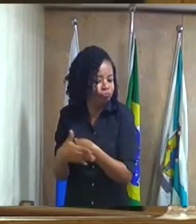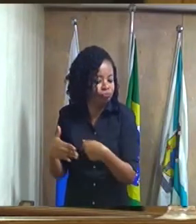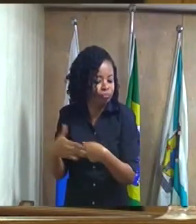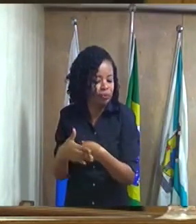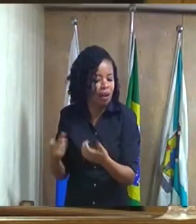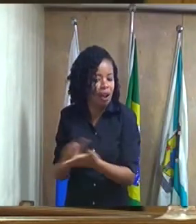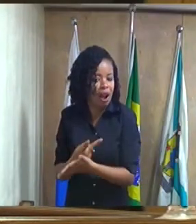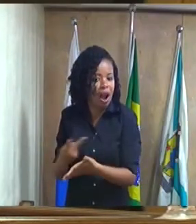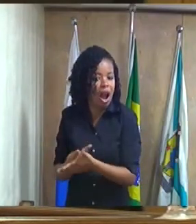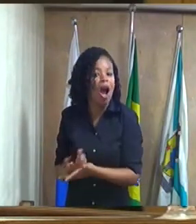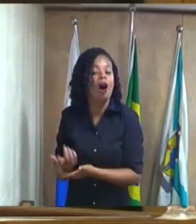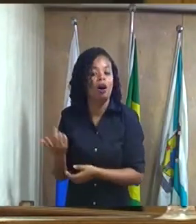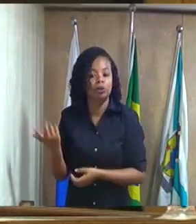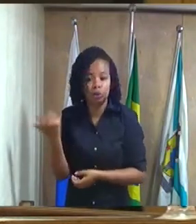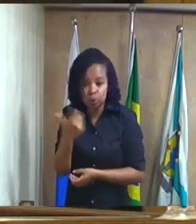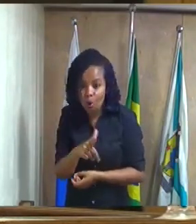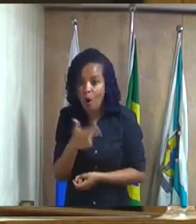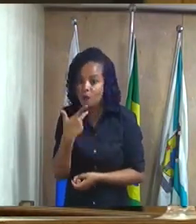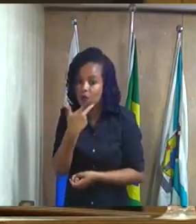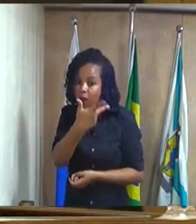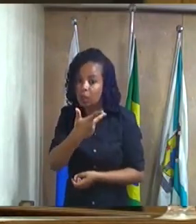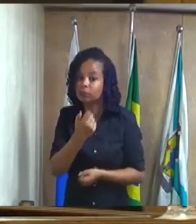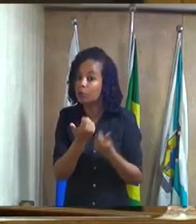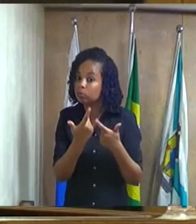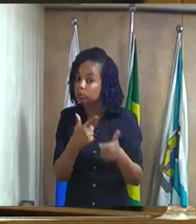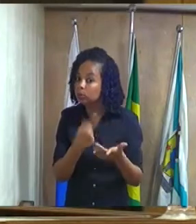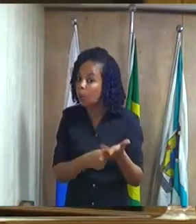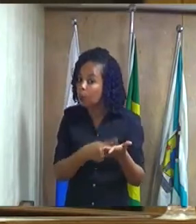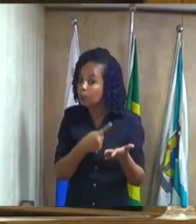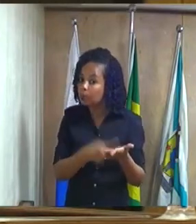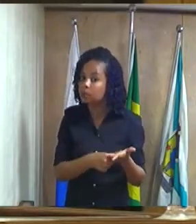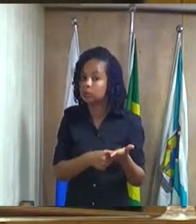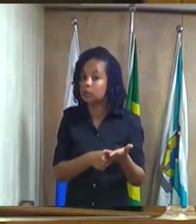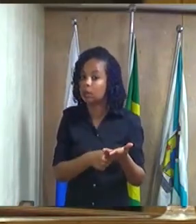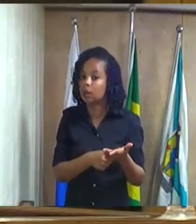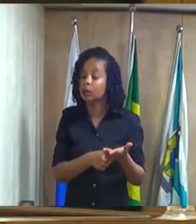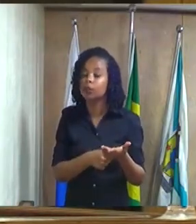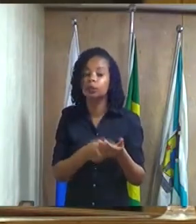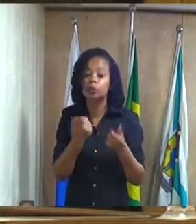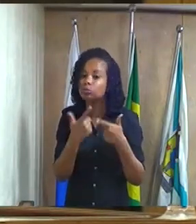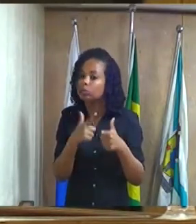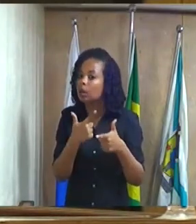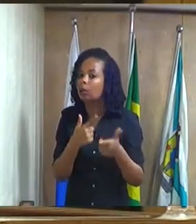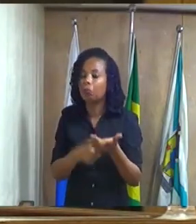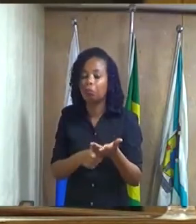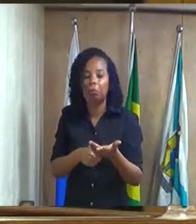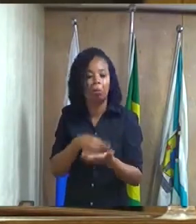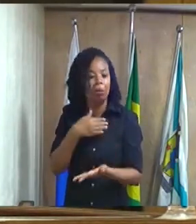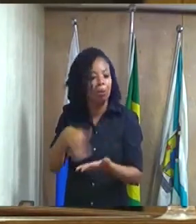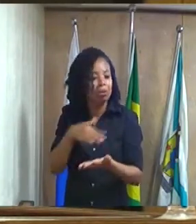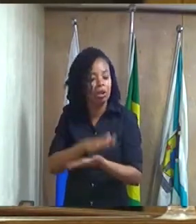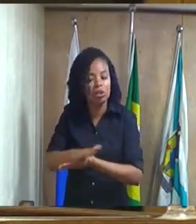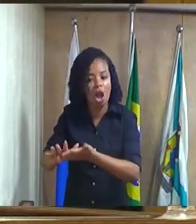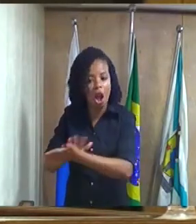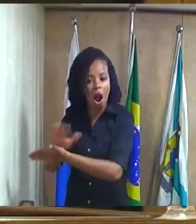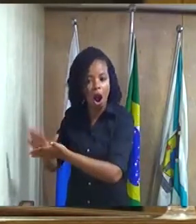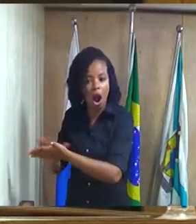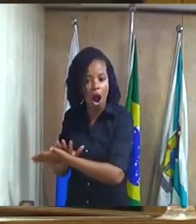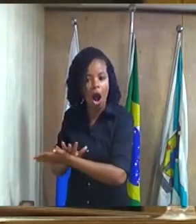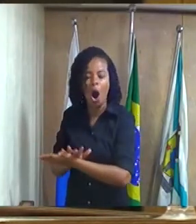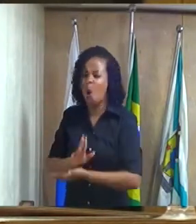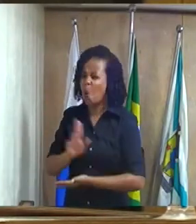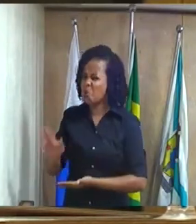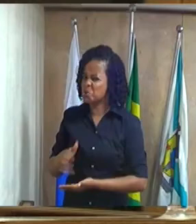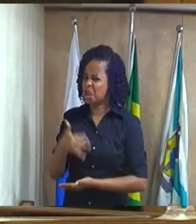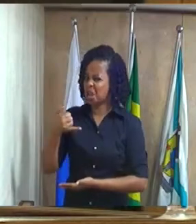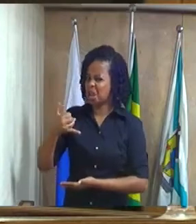vou voltar a falar eu não tenho compromisso não tenho compromisso com secretário nenhum agora que ele não use a caneta dele